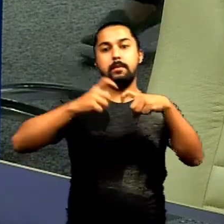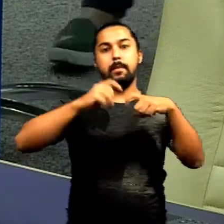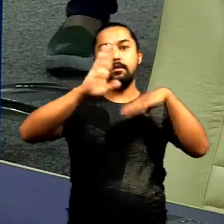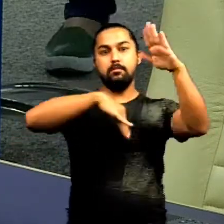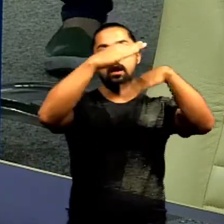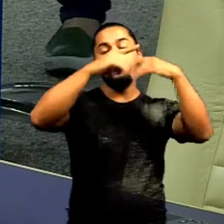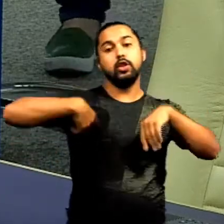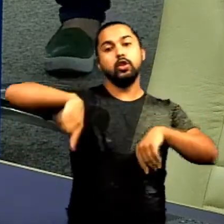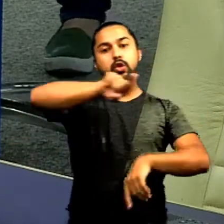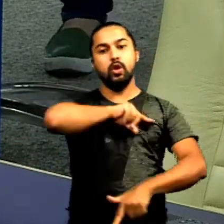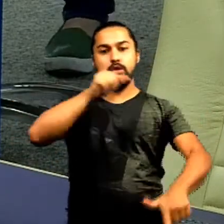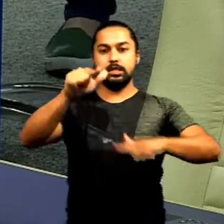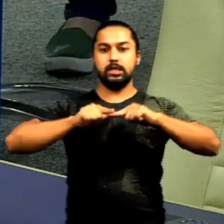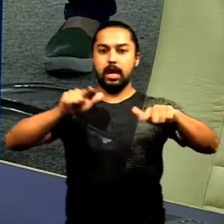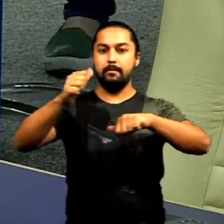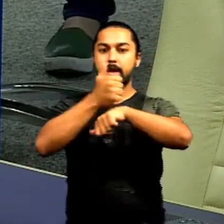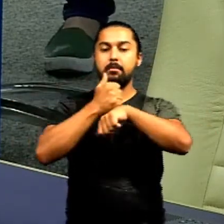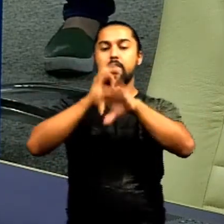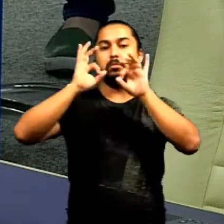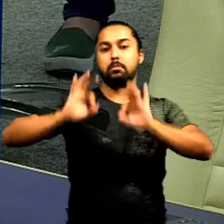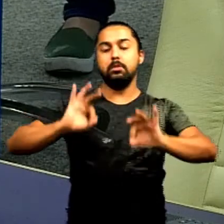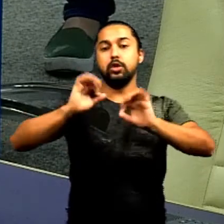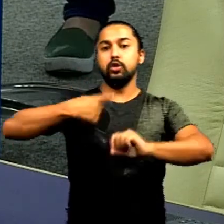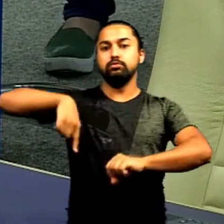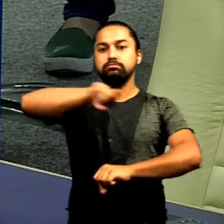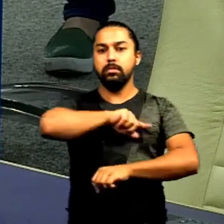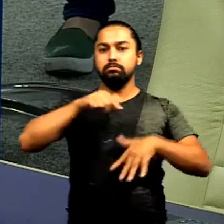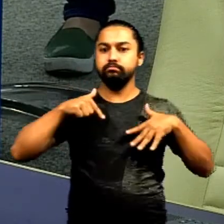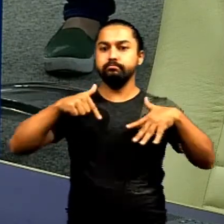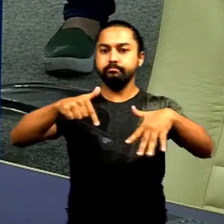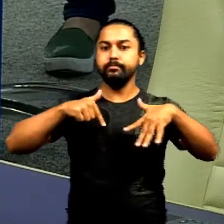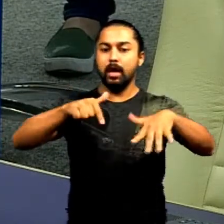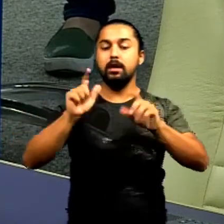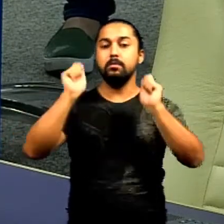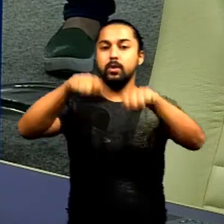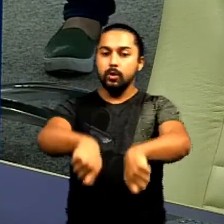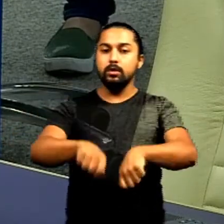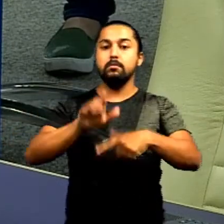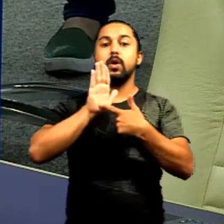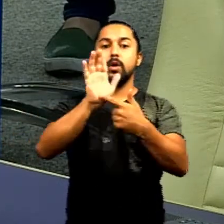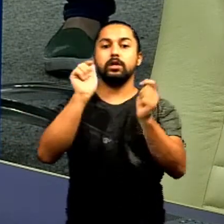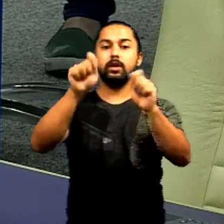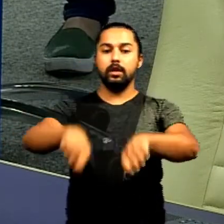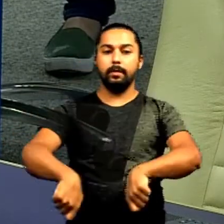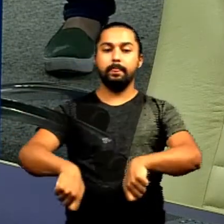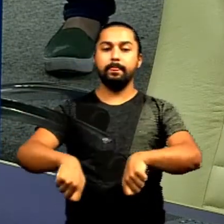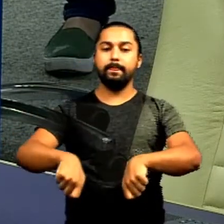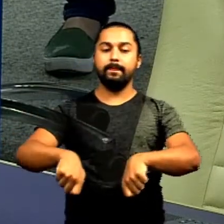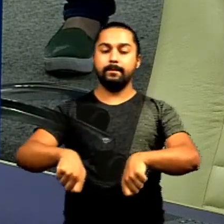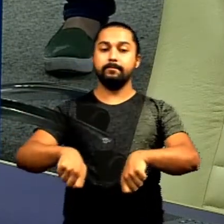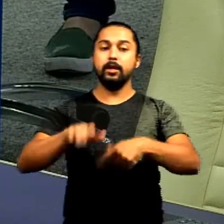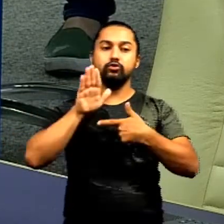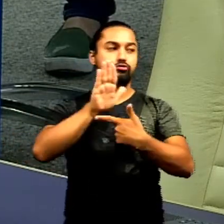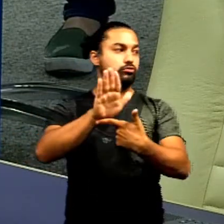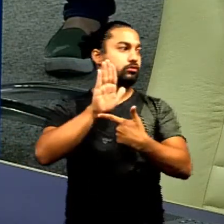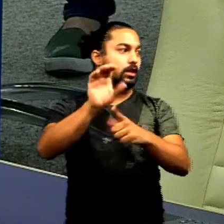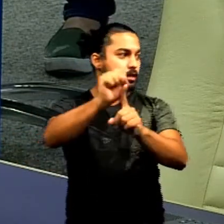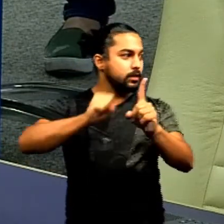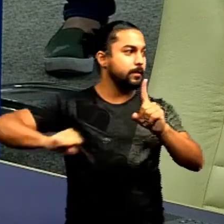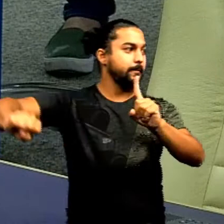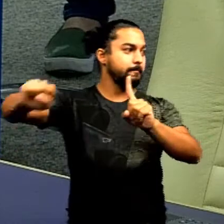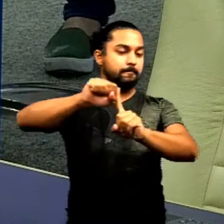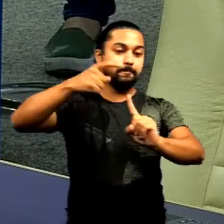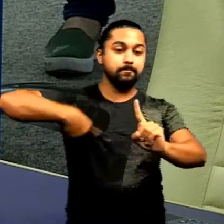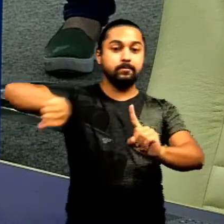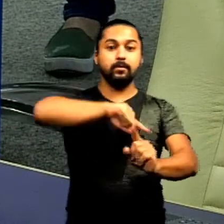nós estamos fazendo o nosso papel muito bem que é enfrentar esses temas polêmicos e mostrar que nós podemos sim ajudar a sociedade